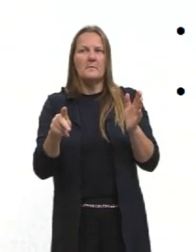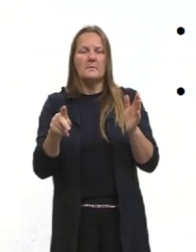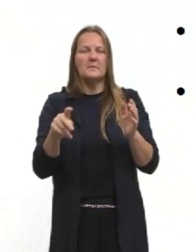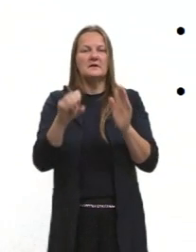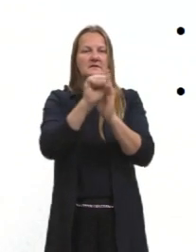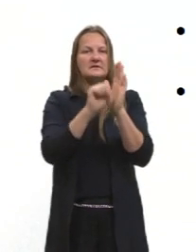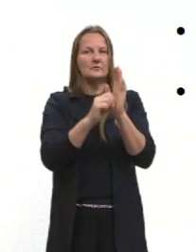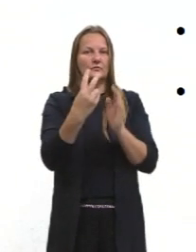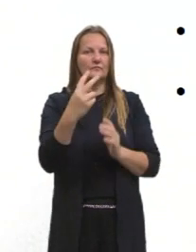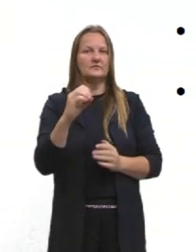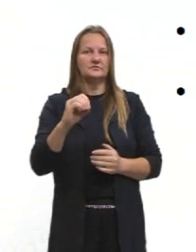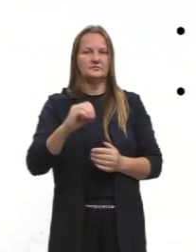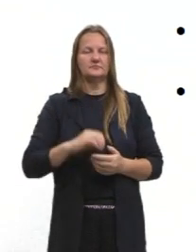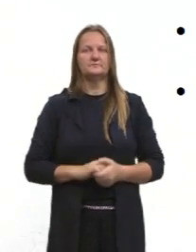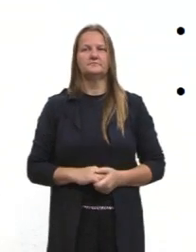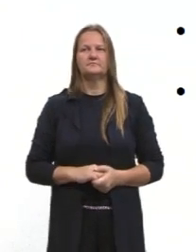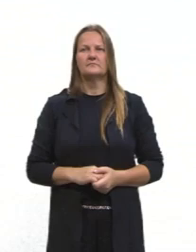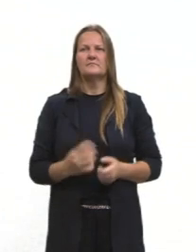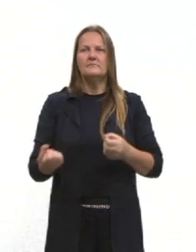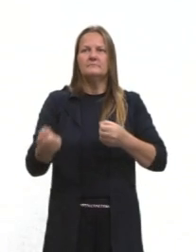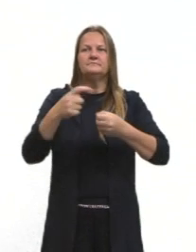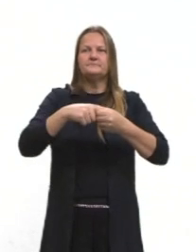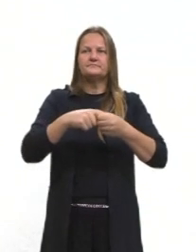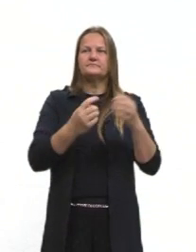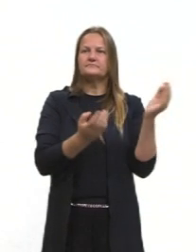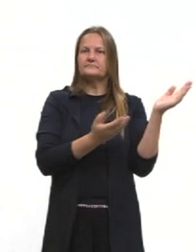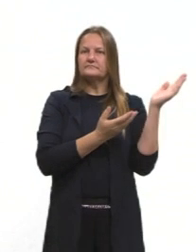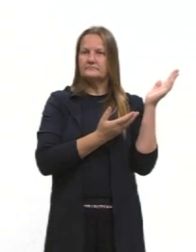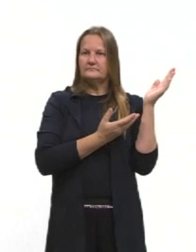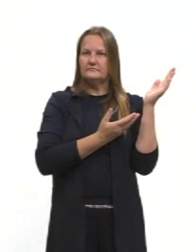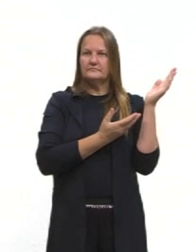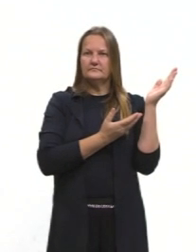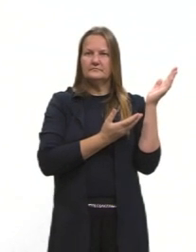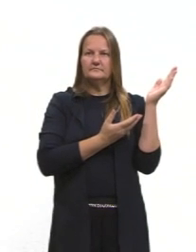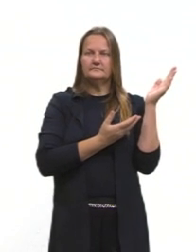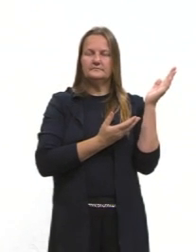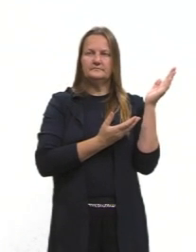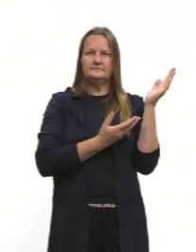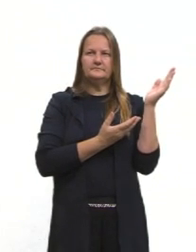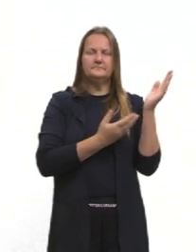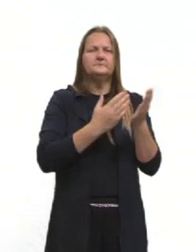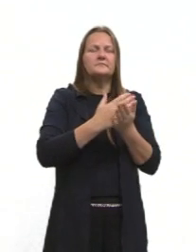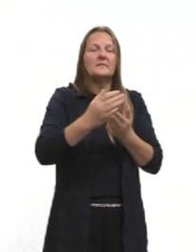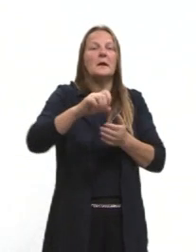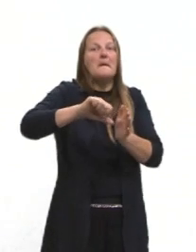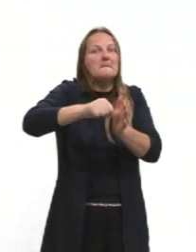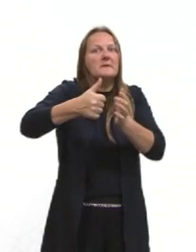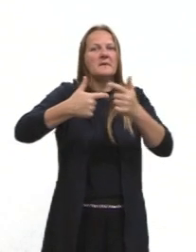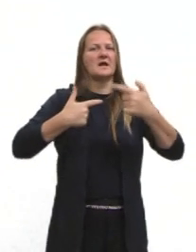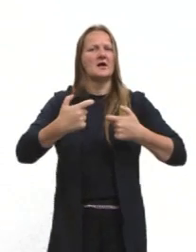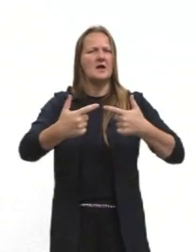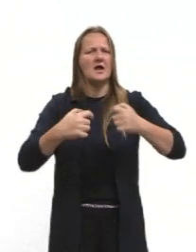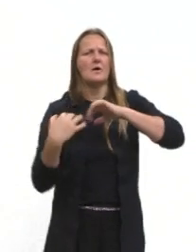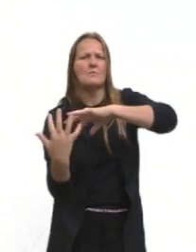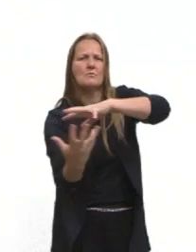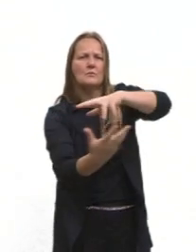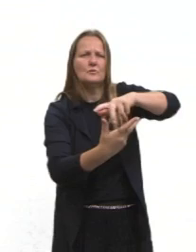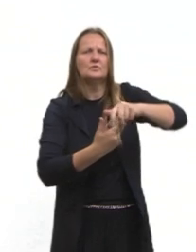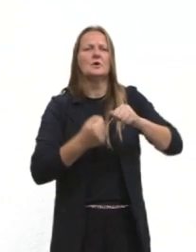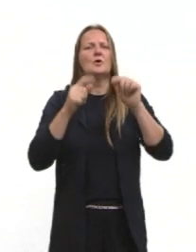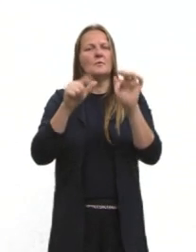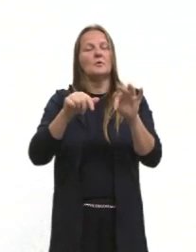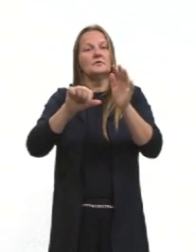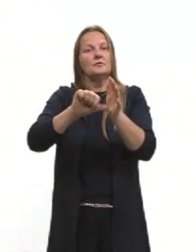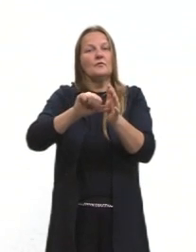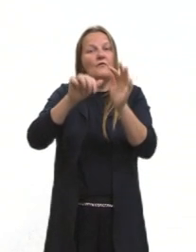século XX. E agora a gente vai voltar ali para o início. Teve a Primeira Guerra Mundial, depois do fim da Primeira